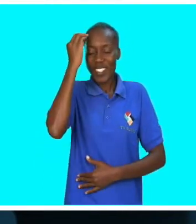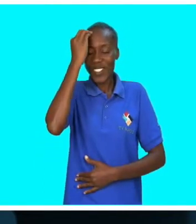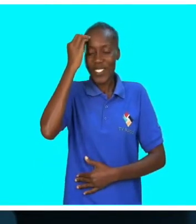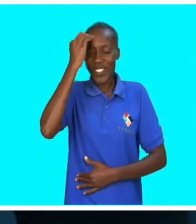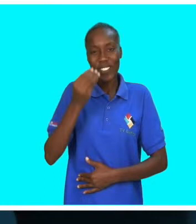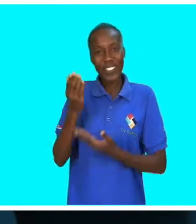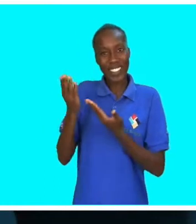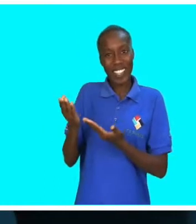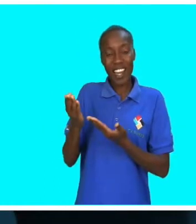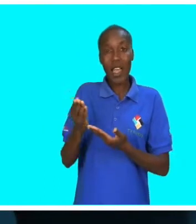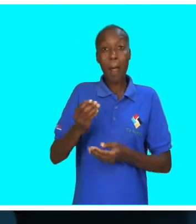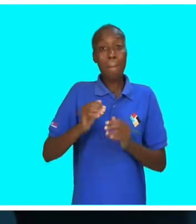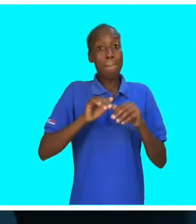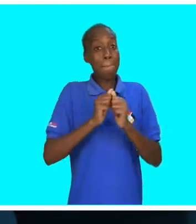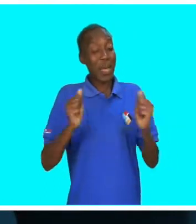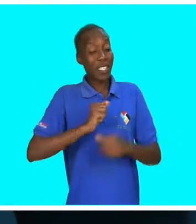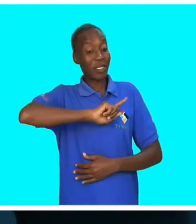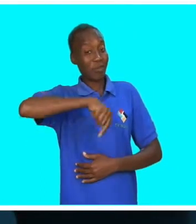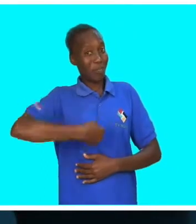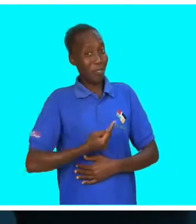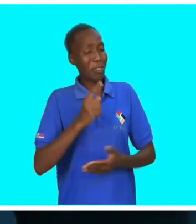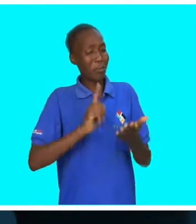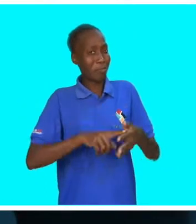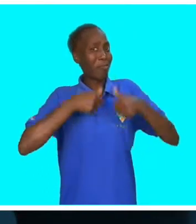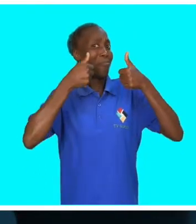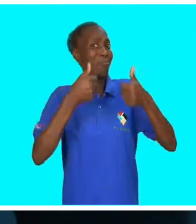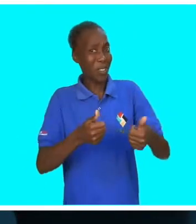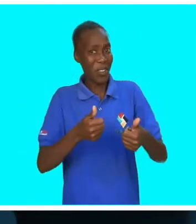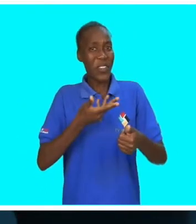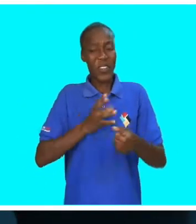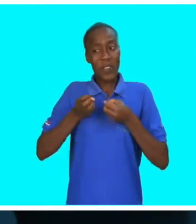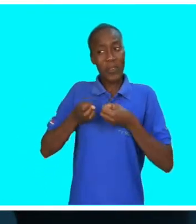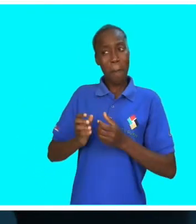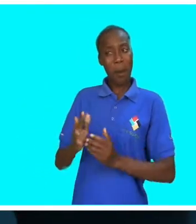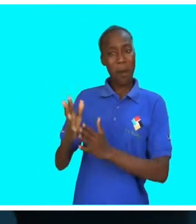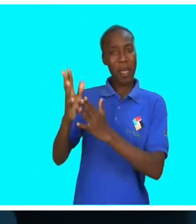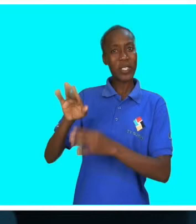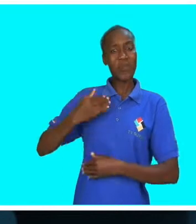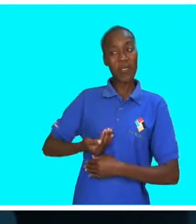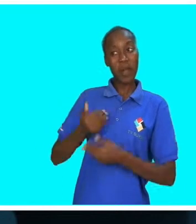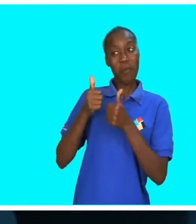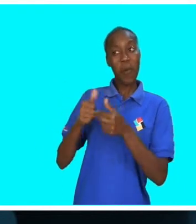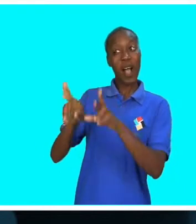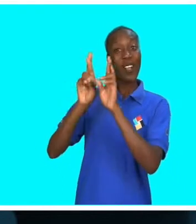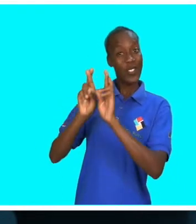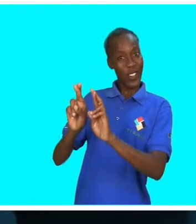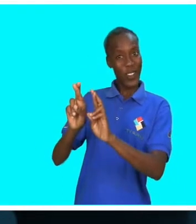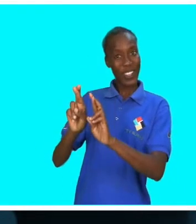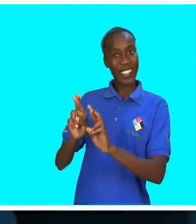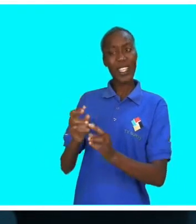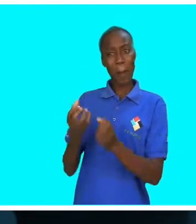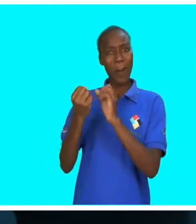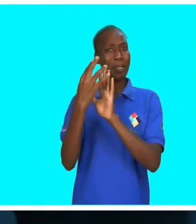realizar um sonho. Para nós é muito bom, nós gostaríamos de desejar parabéns, boa